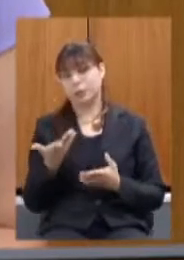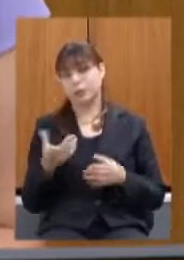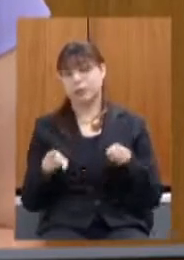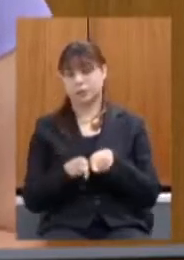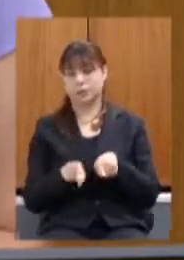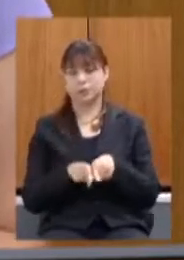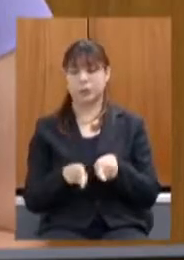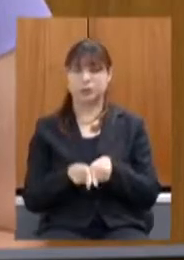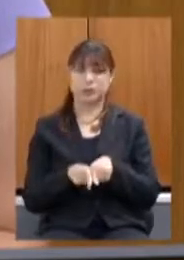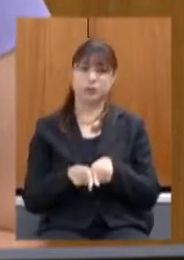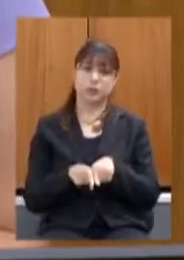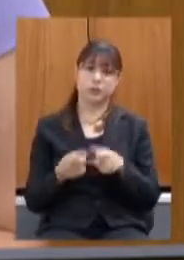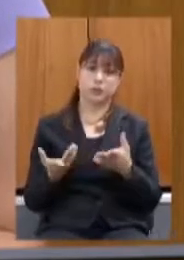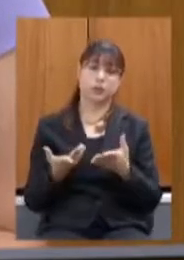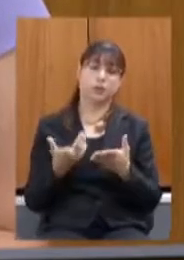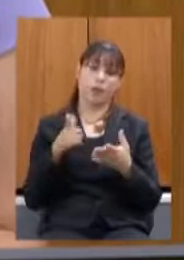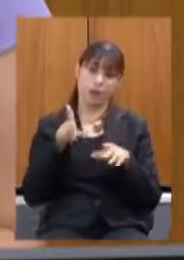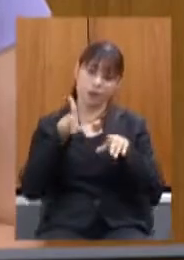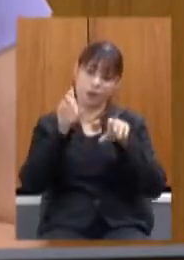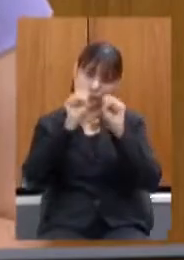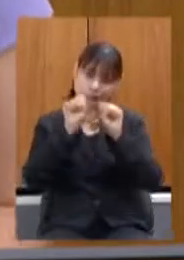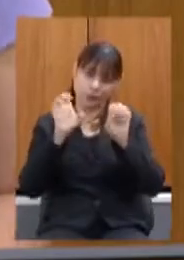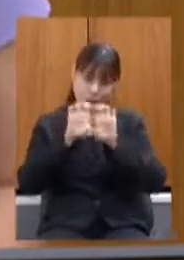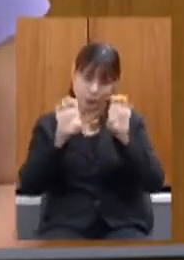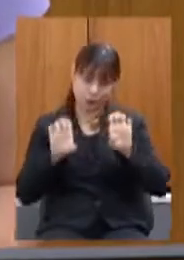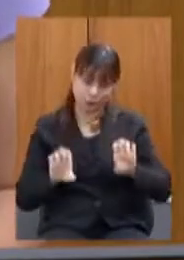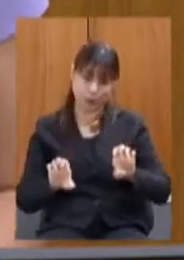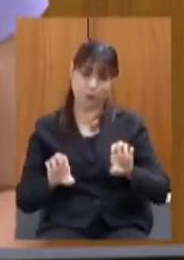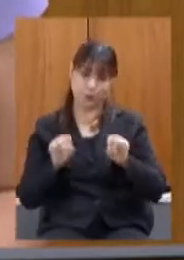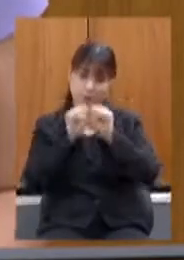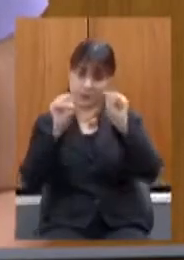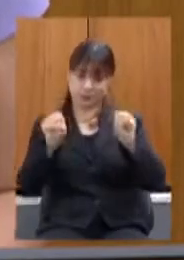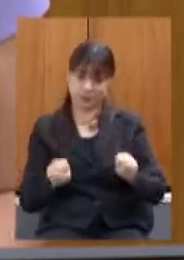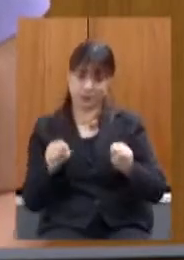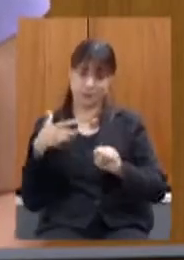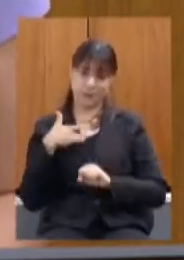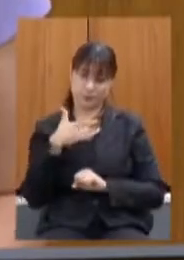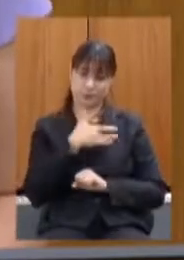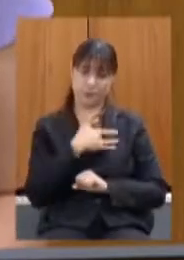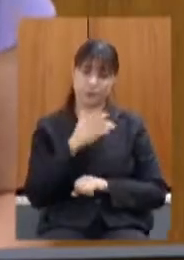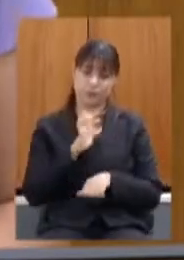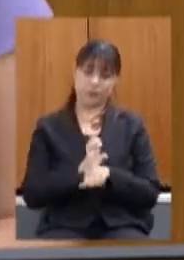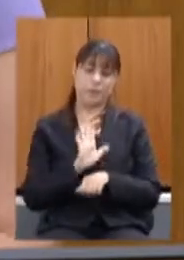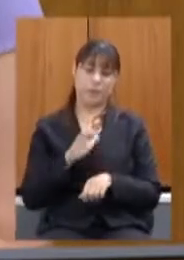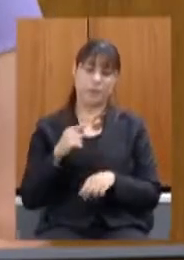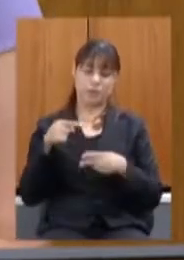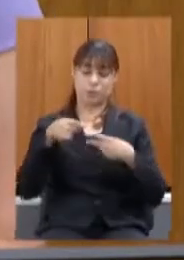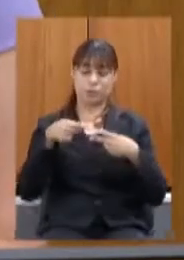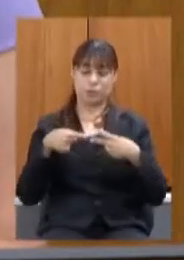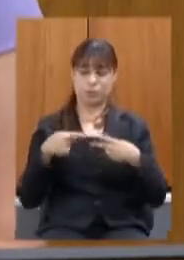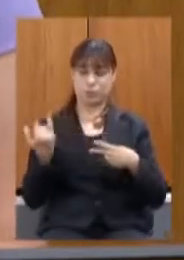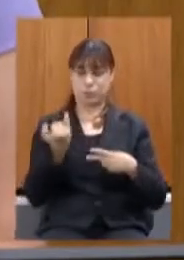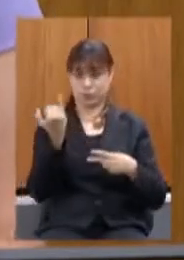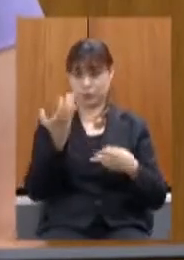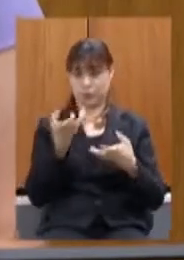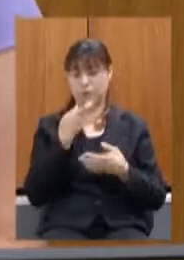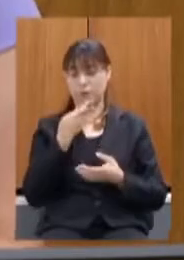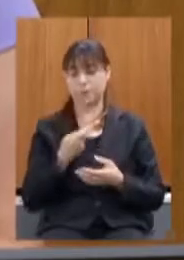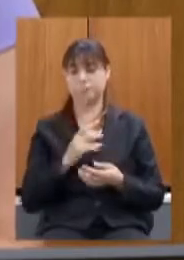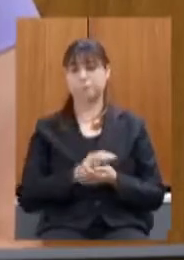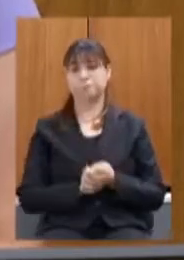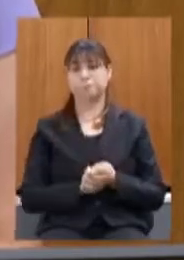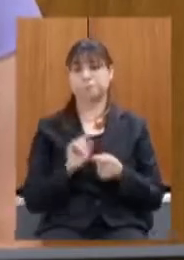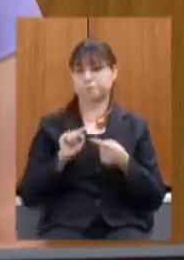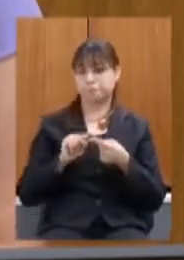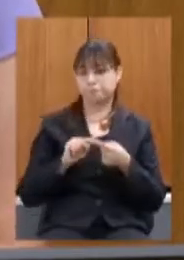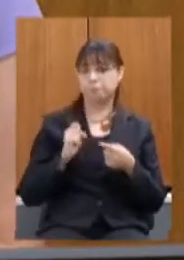estruturação do sistema de saúde do estado e aqui eu quero mencionar dois pontos importantes que são não só